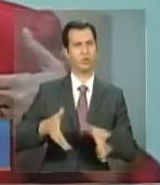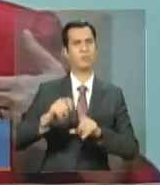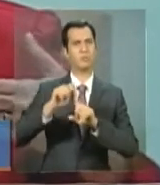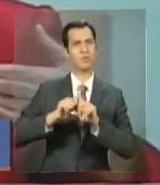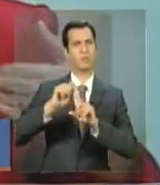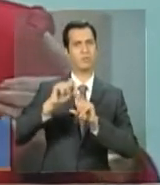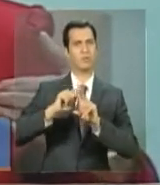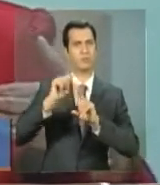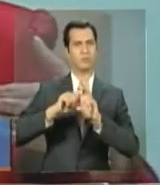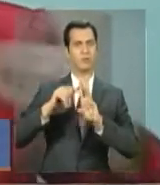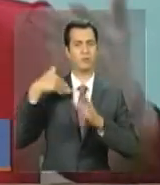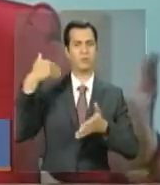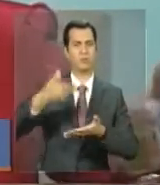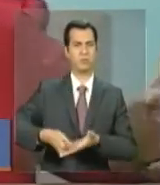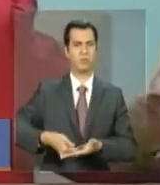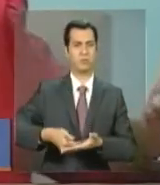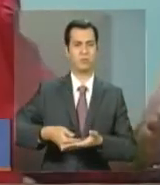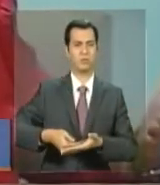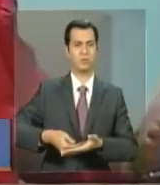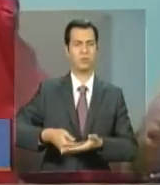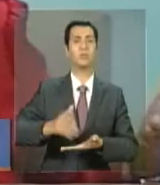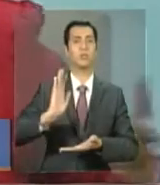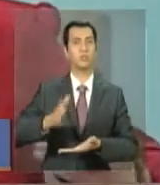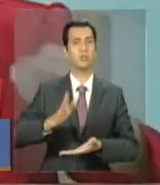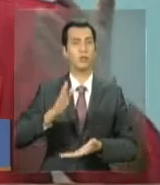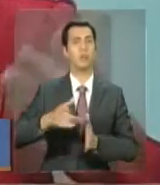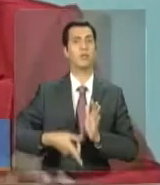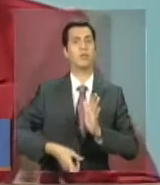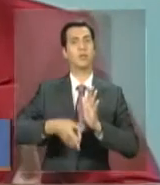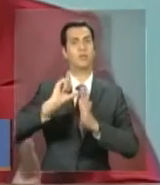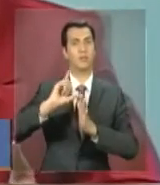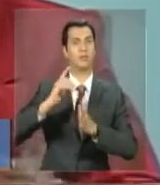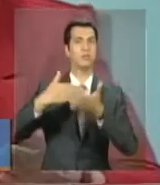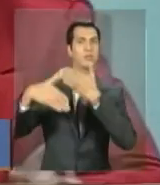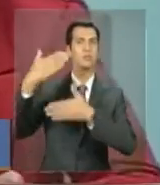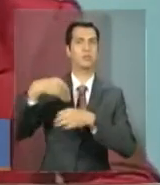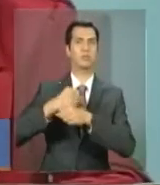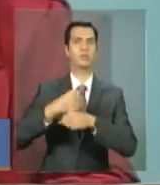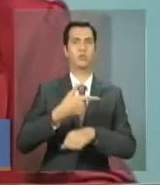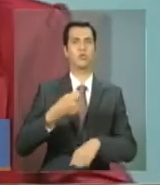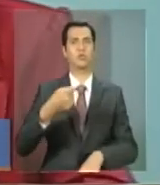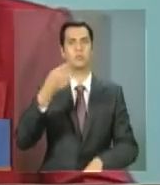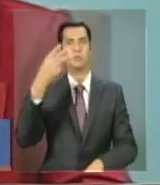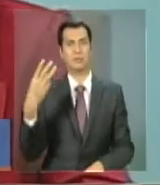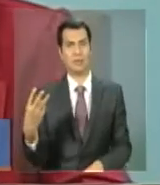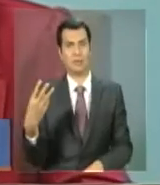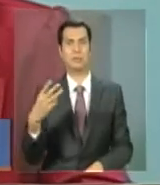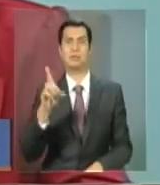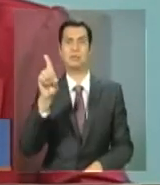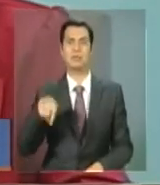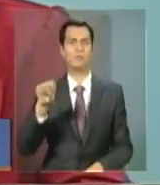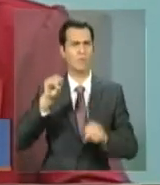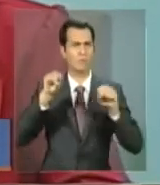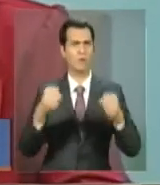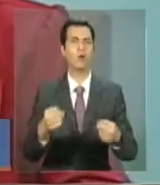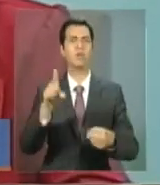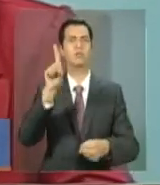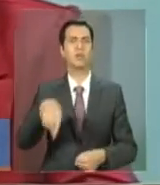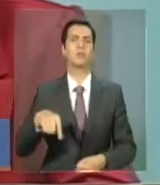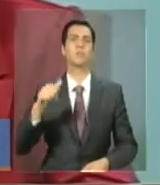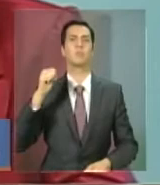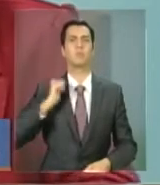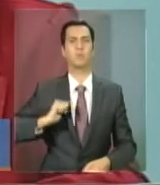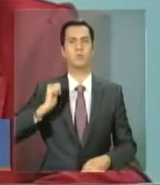pais do Brasil Sem Miséria já começaram desde 2003. Está aí a perna forte, a panturrilha